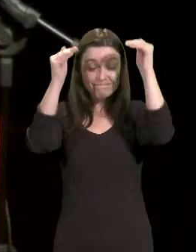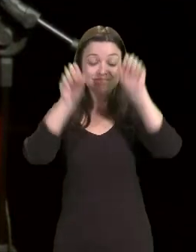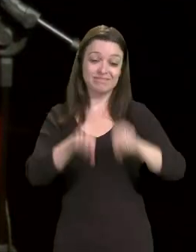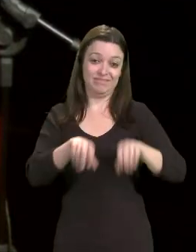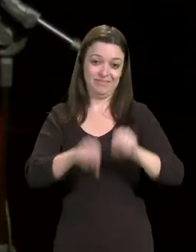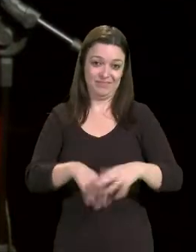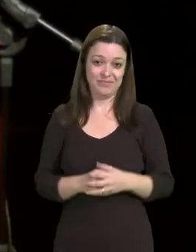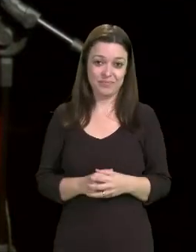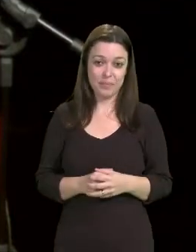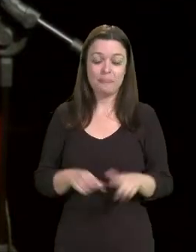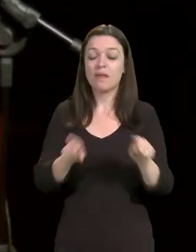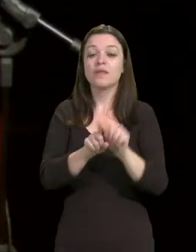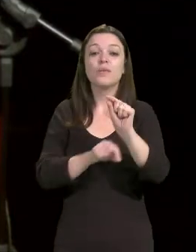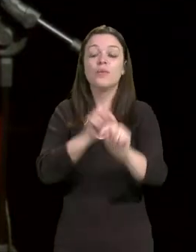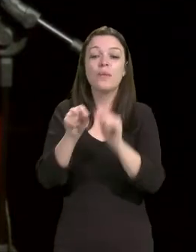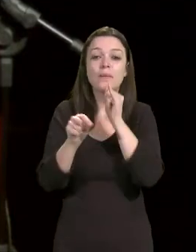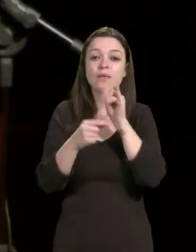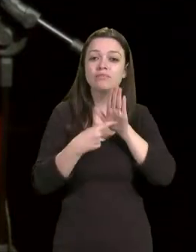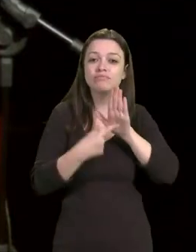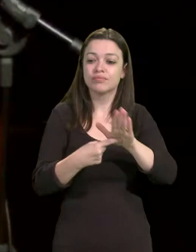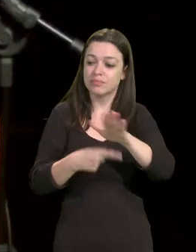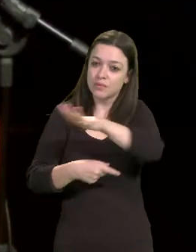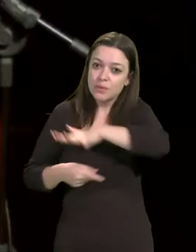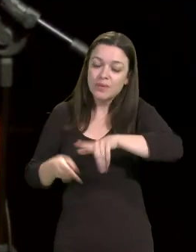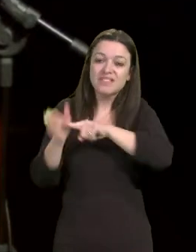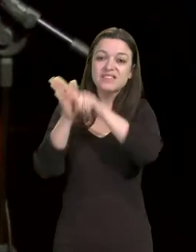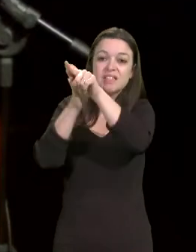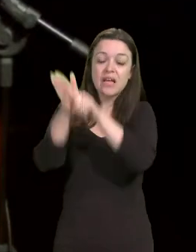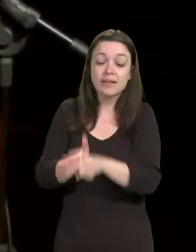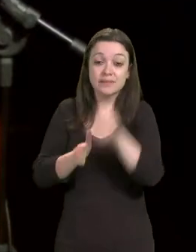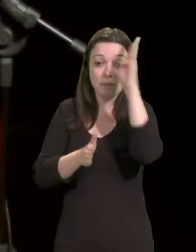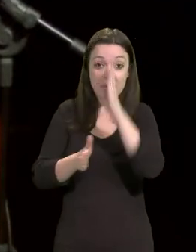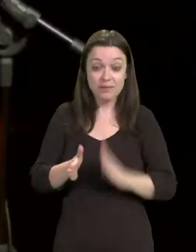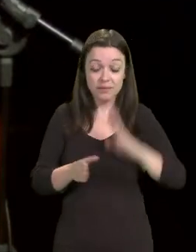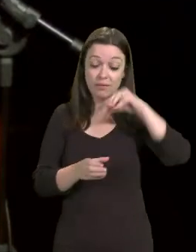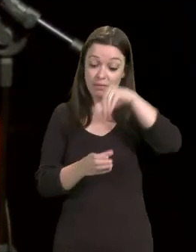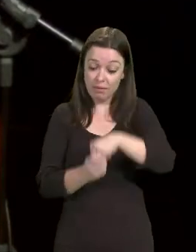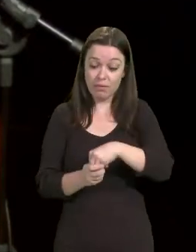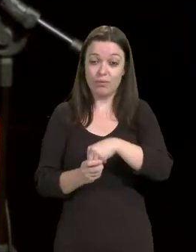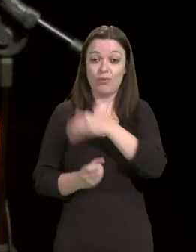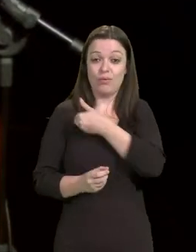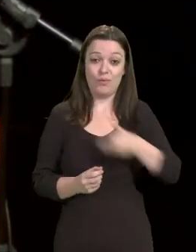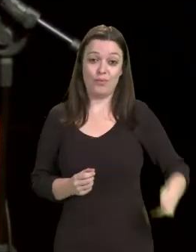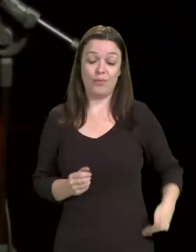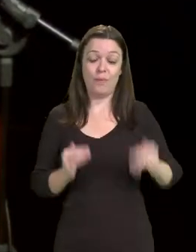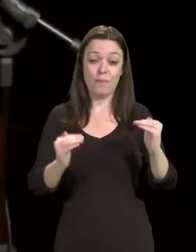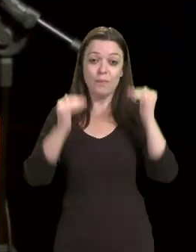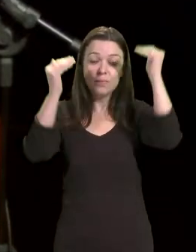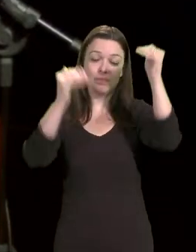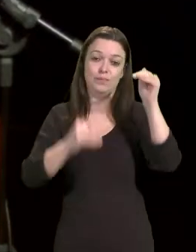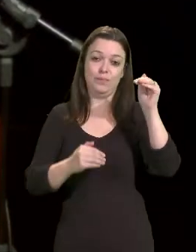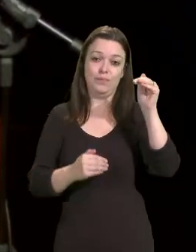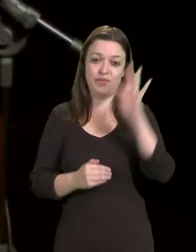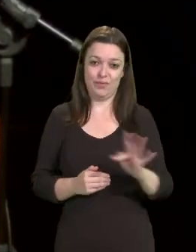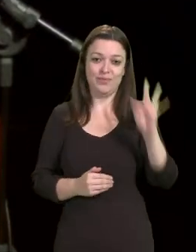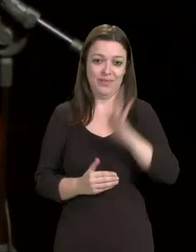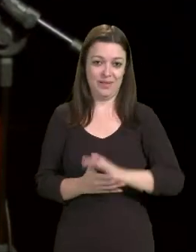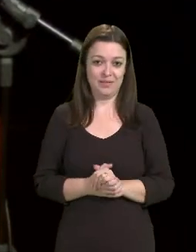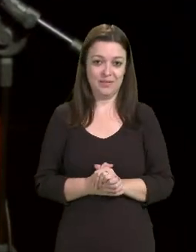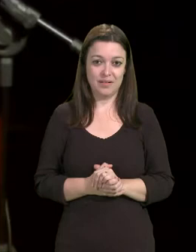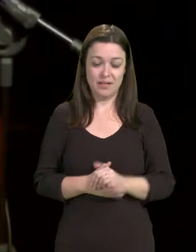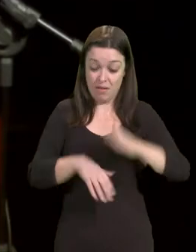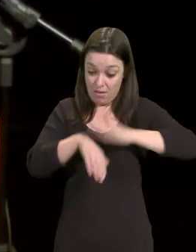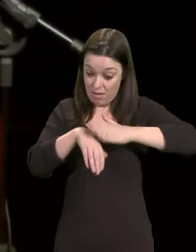modo a expressiva massa de cientistas brasileiros. Somos nós que,